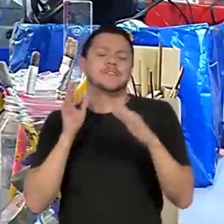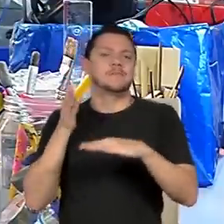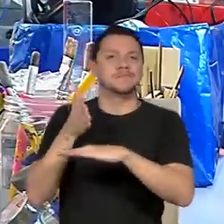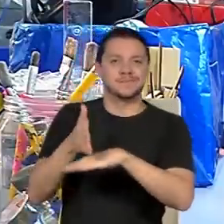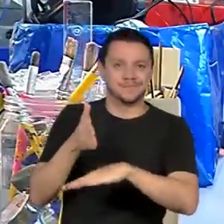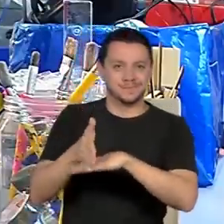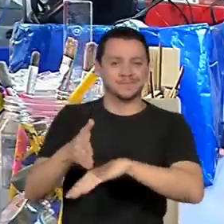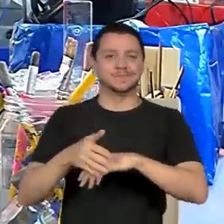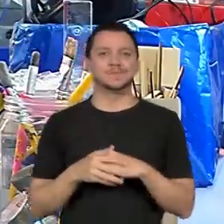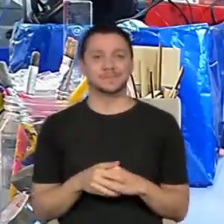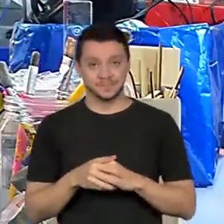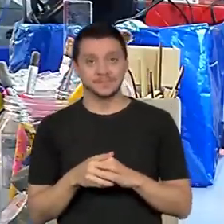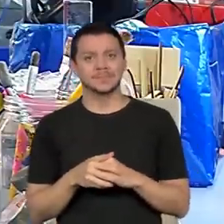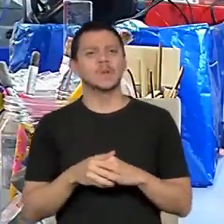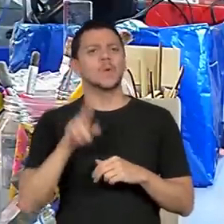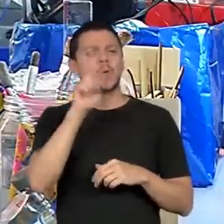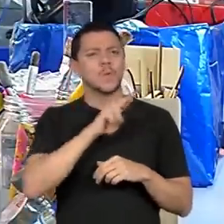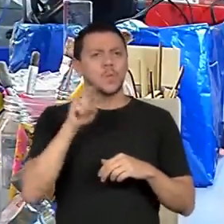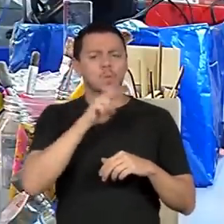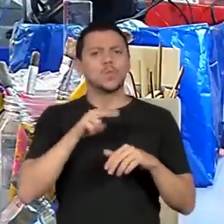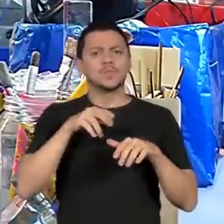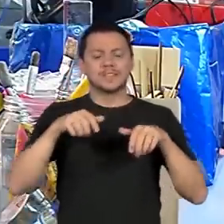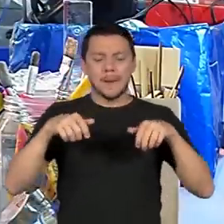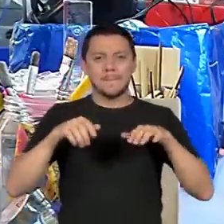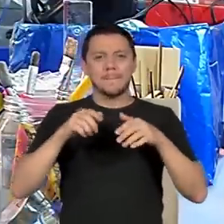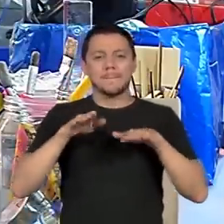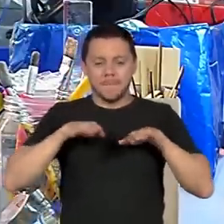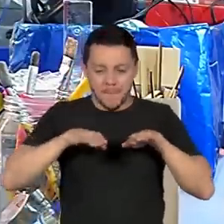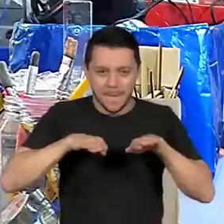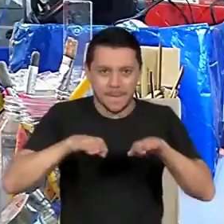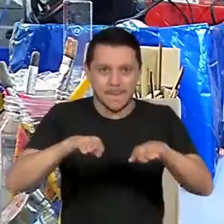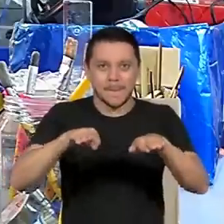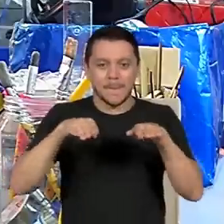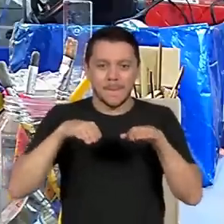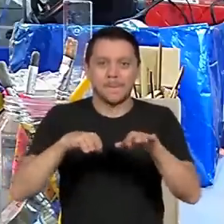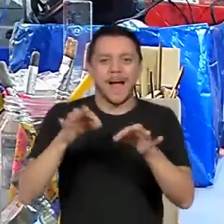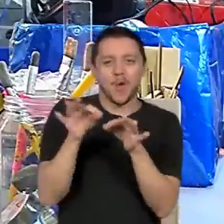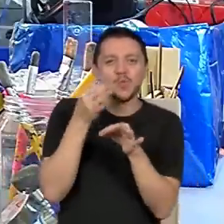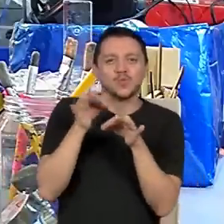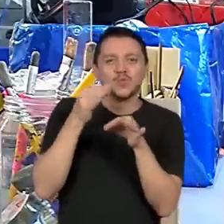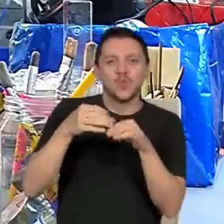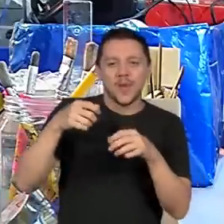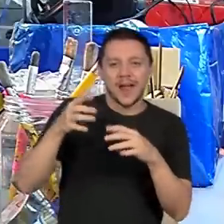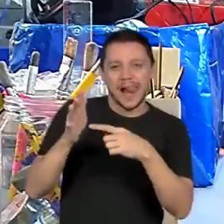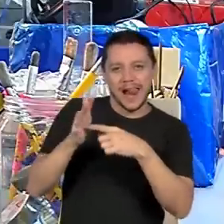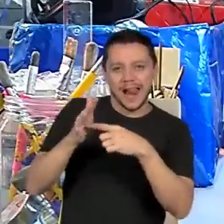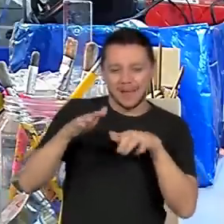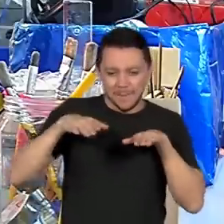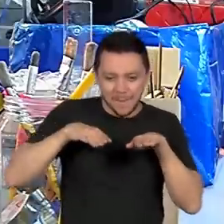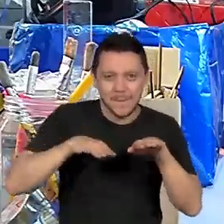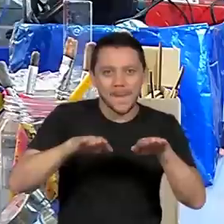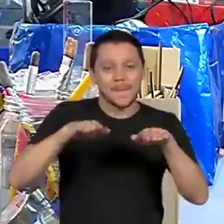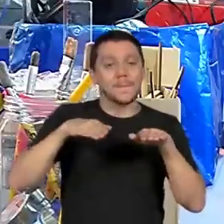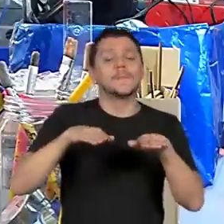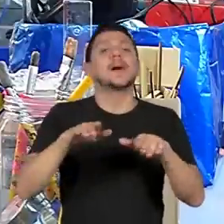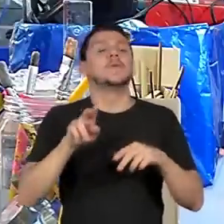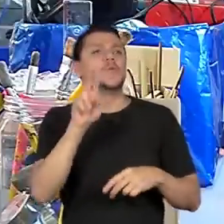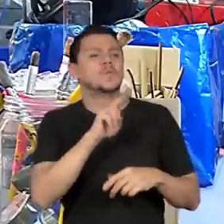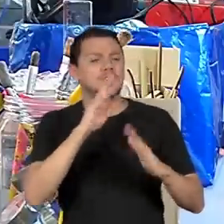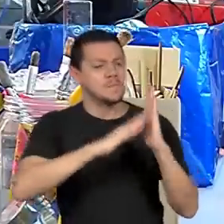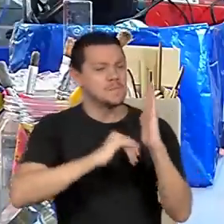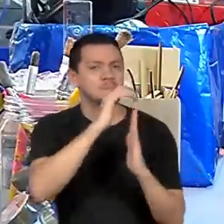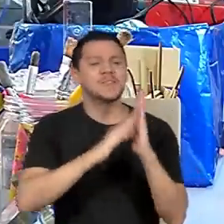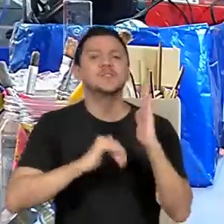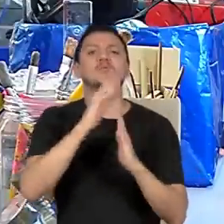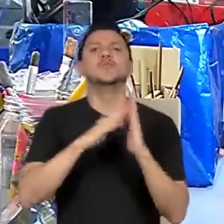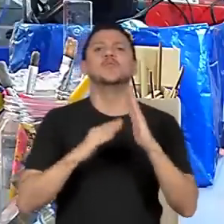embalagens para os jogos. A gente usa pintura, corte de madeira, marcenaria. Então,